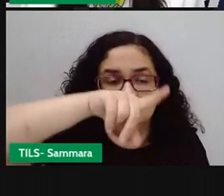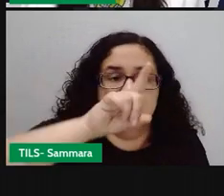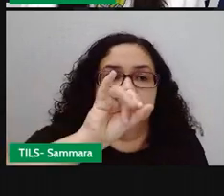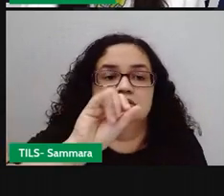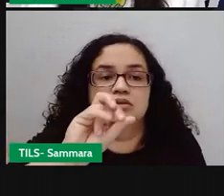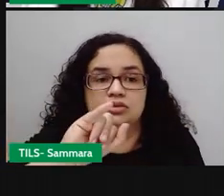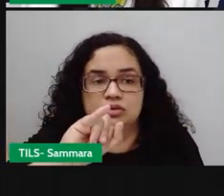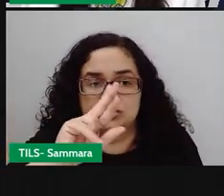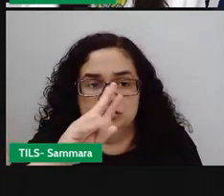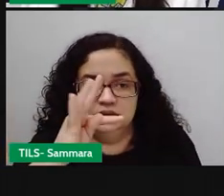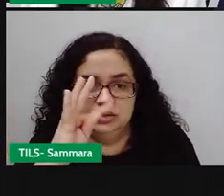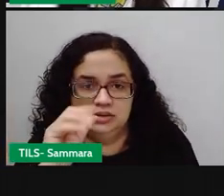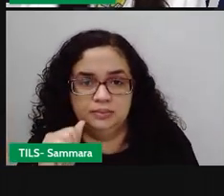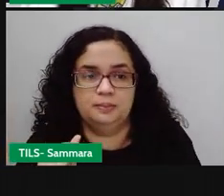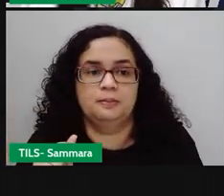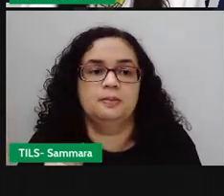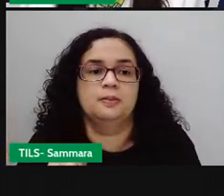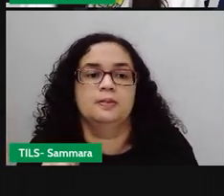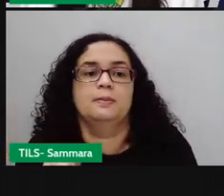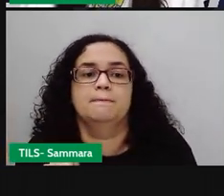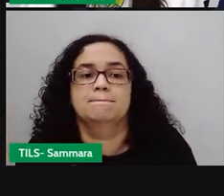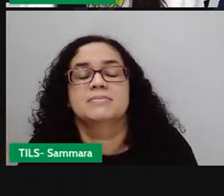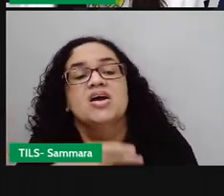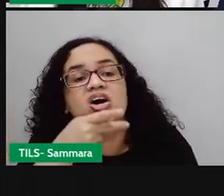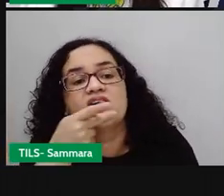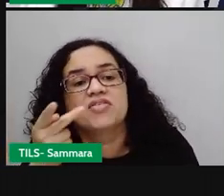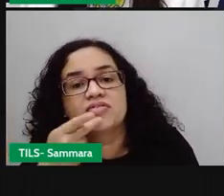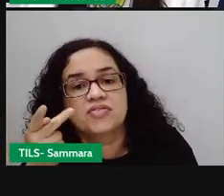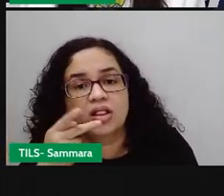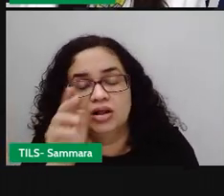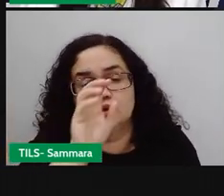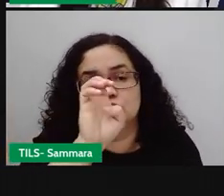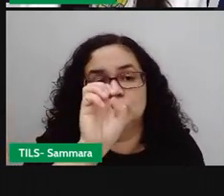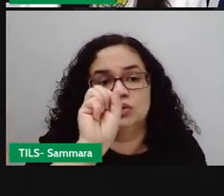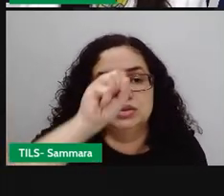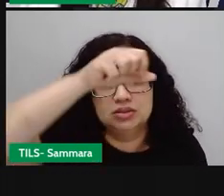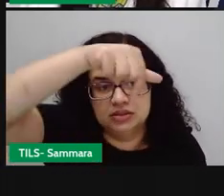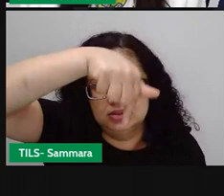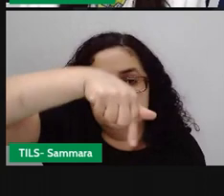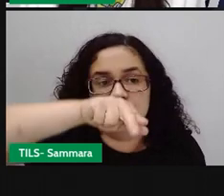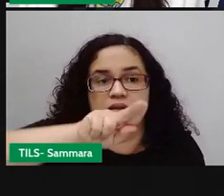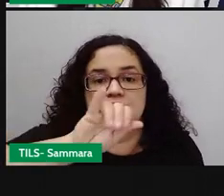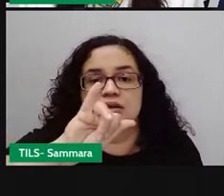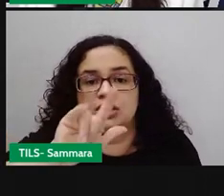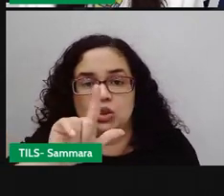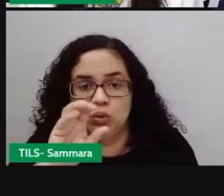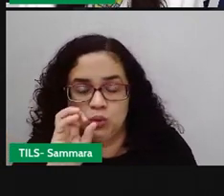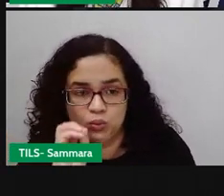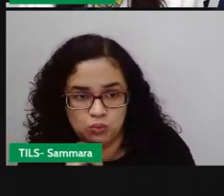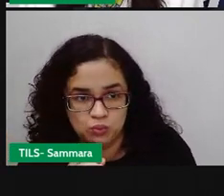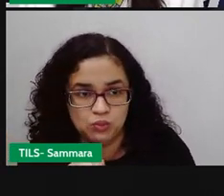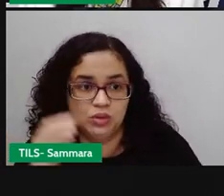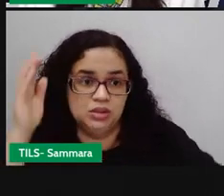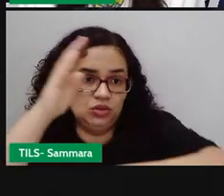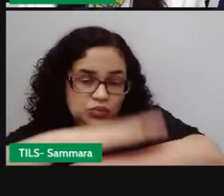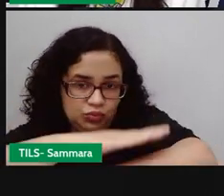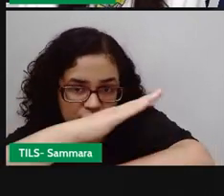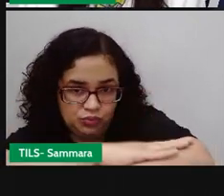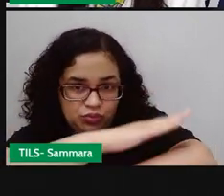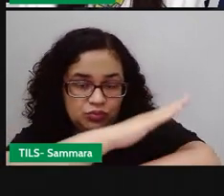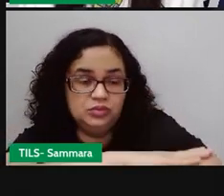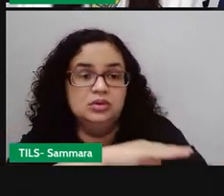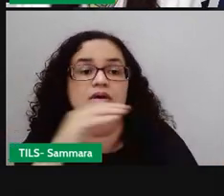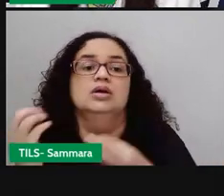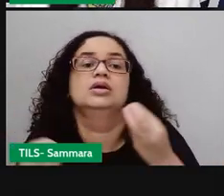Se em vez de aparecer diretamente a fala do esquilo, e aparecer diretamente a fala do saco, de